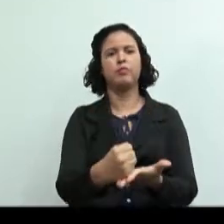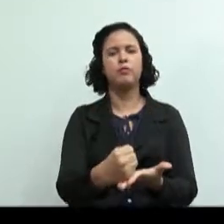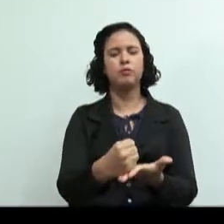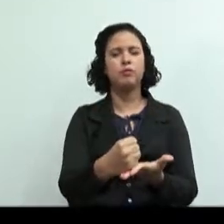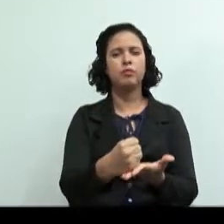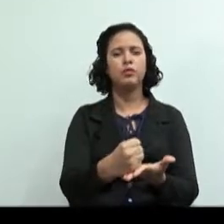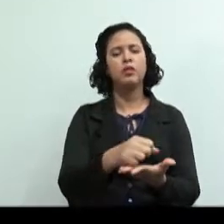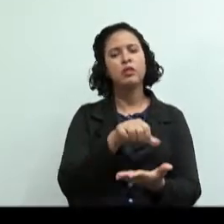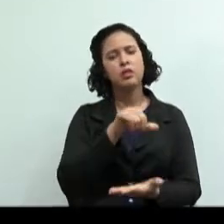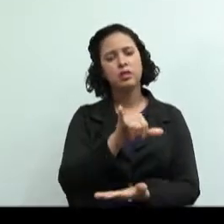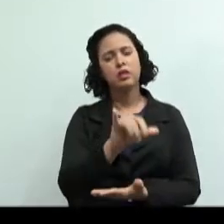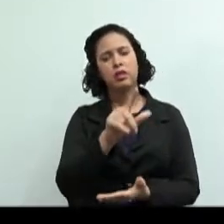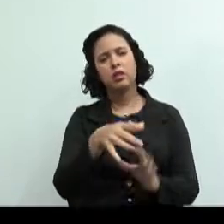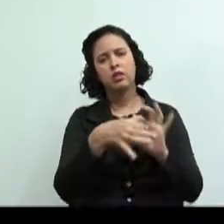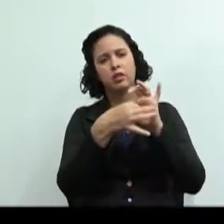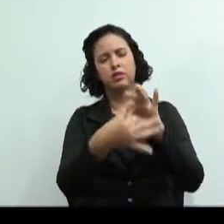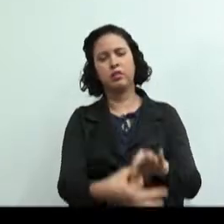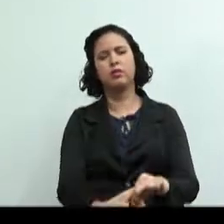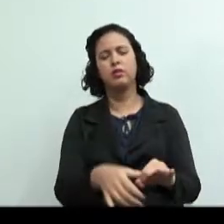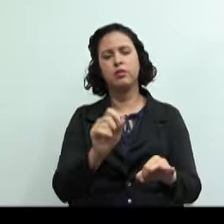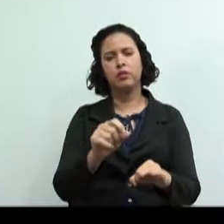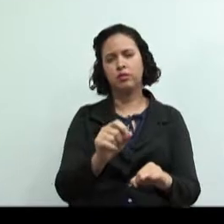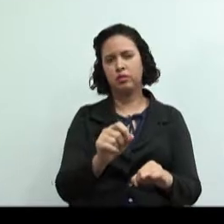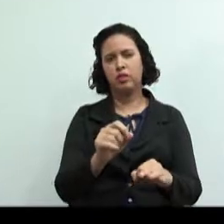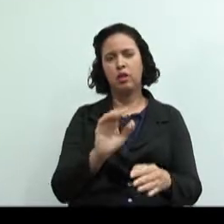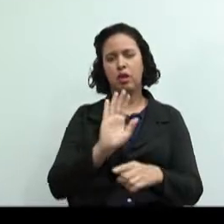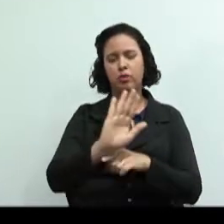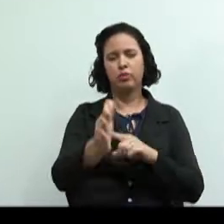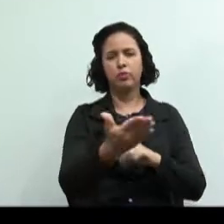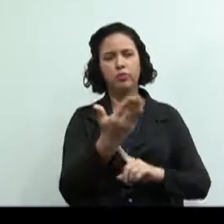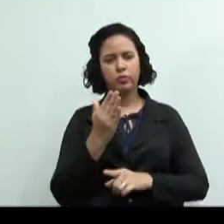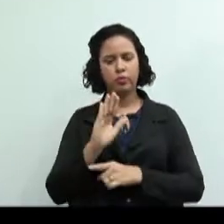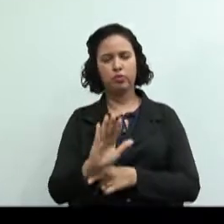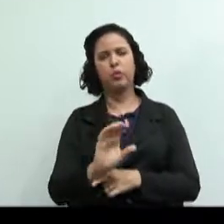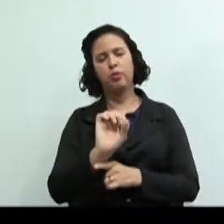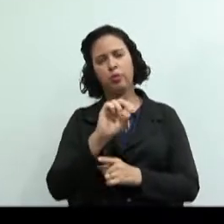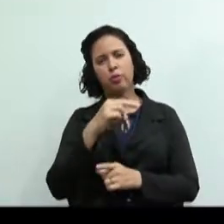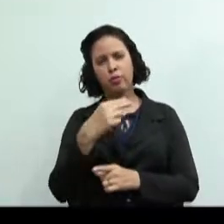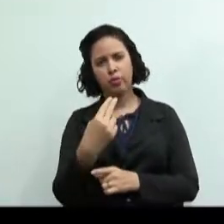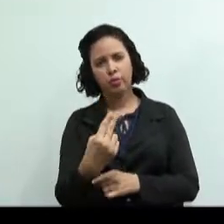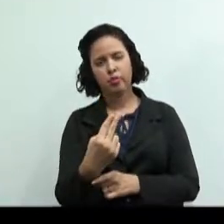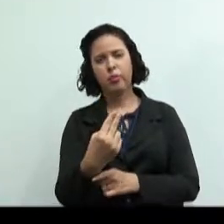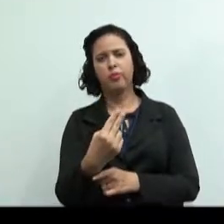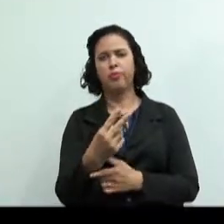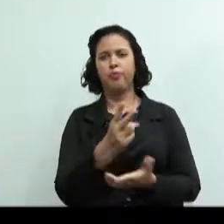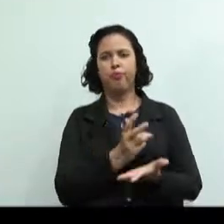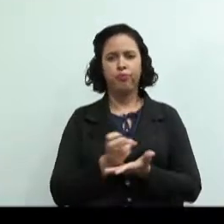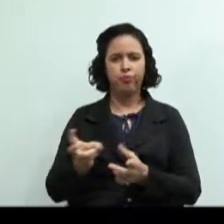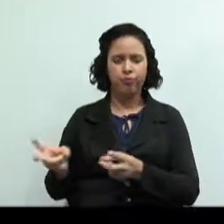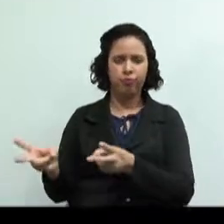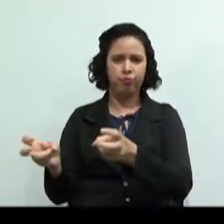se foram relações de maior cooperação ou se foram relações de maior exploração.